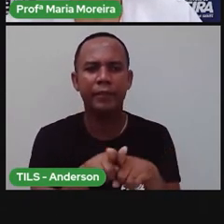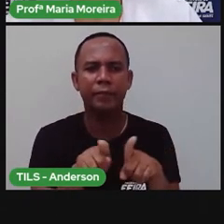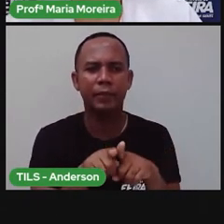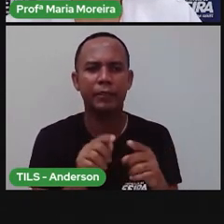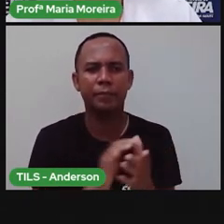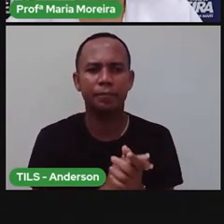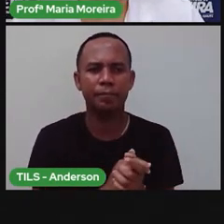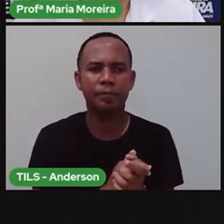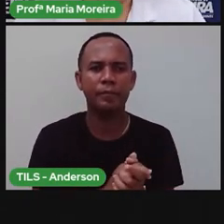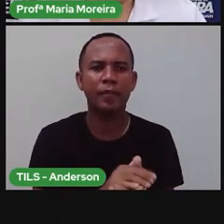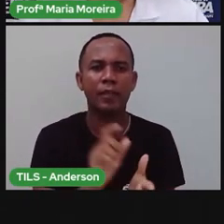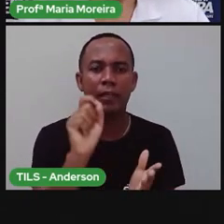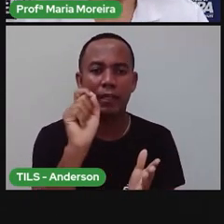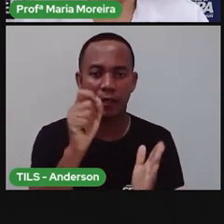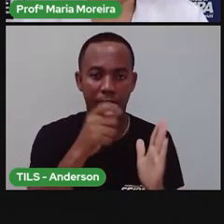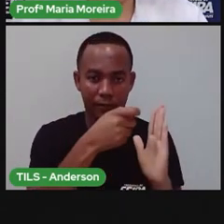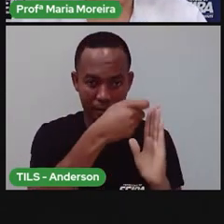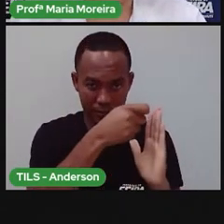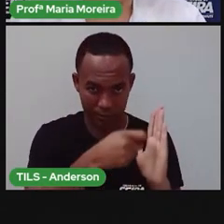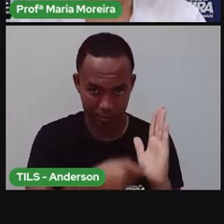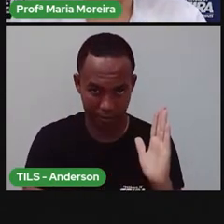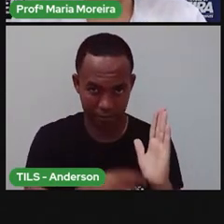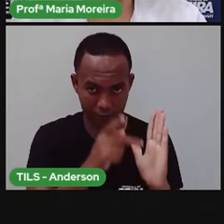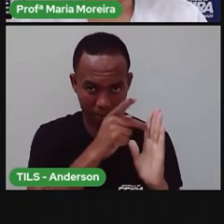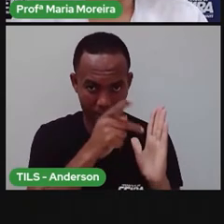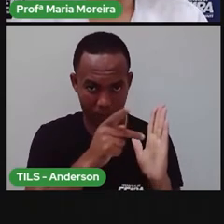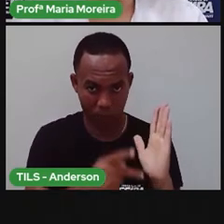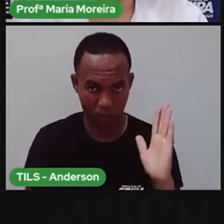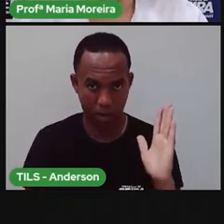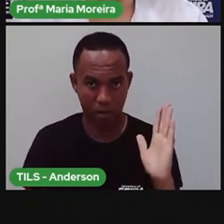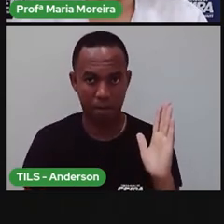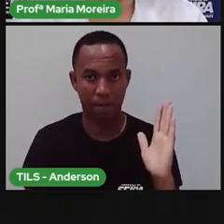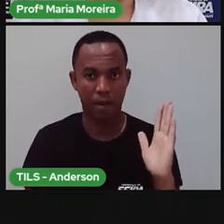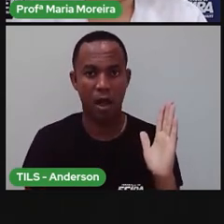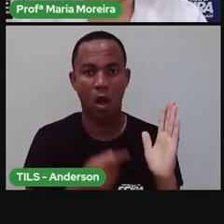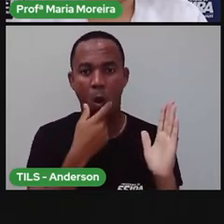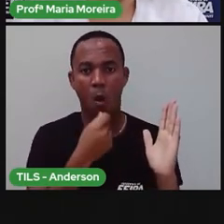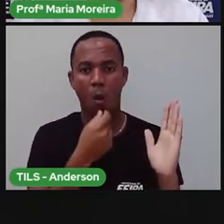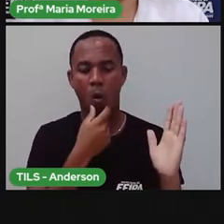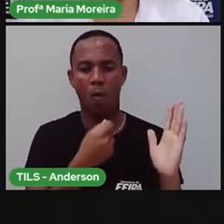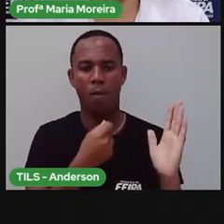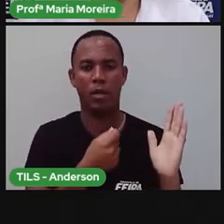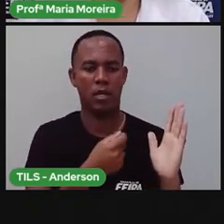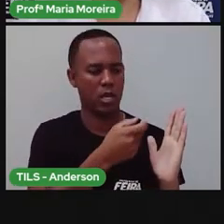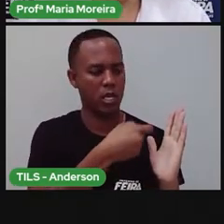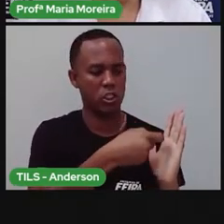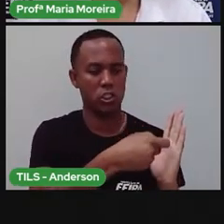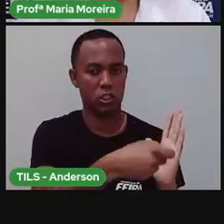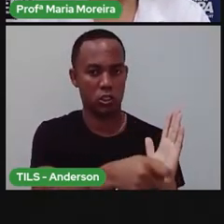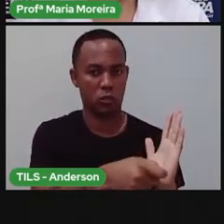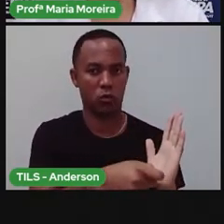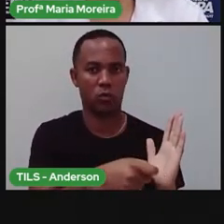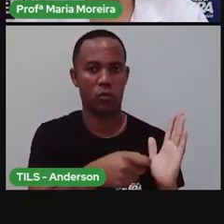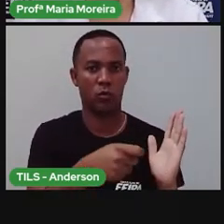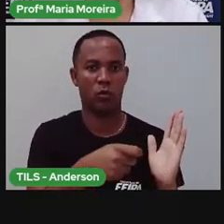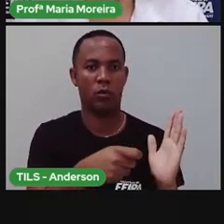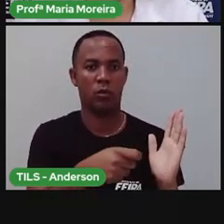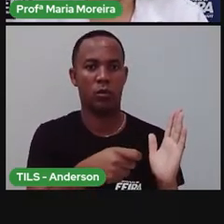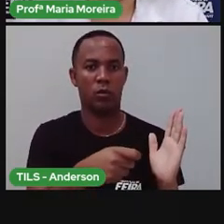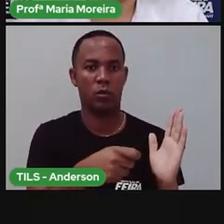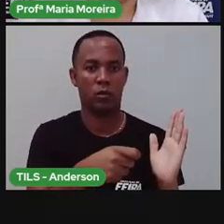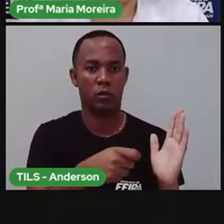Bom, quem escreve poemas é quem o poeta, escritor, e basta